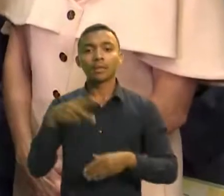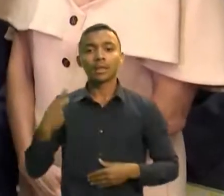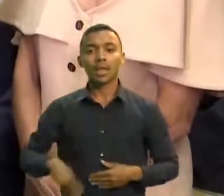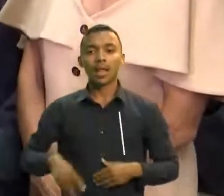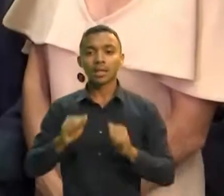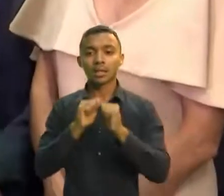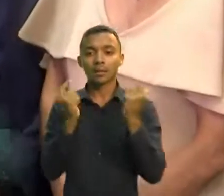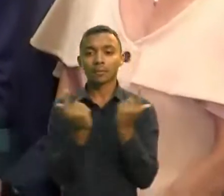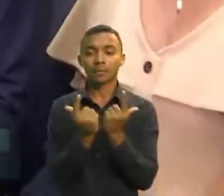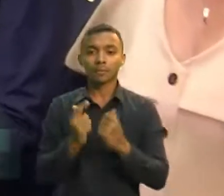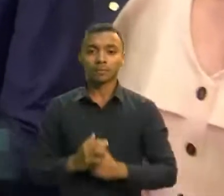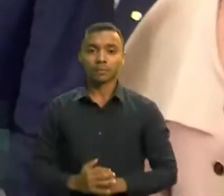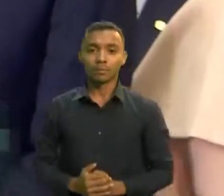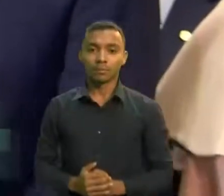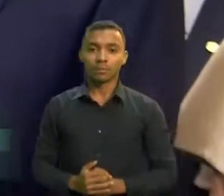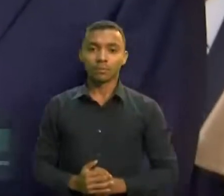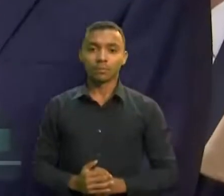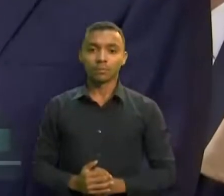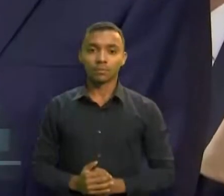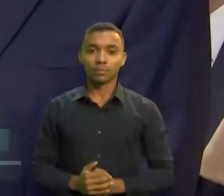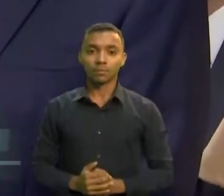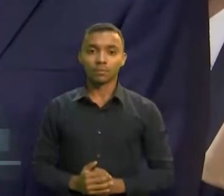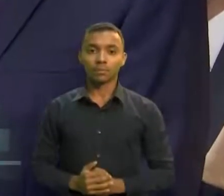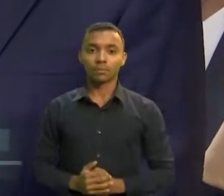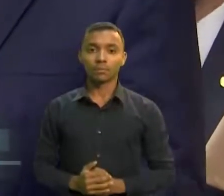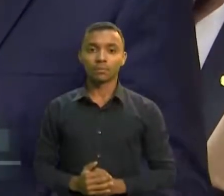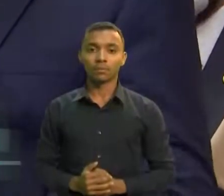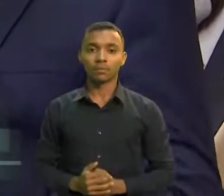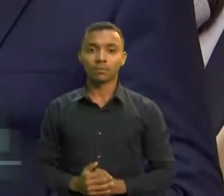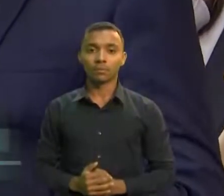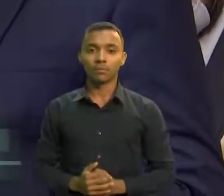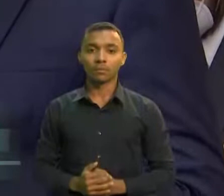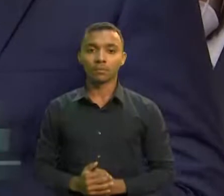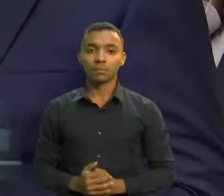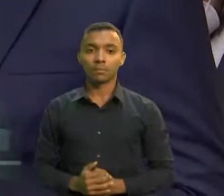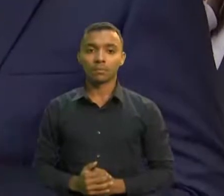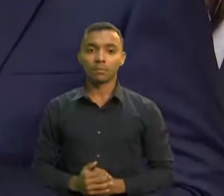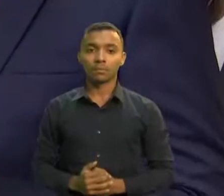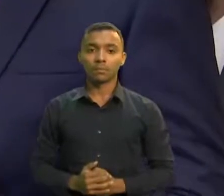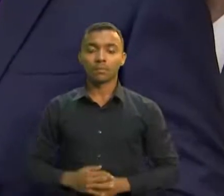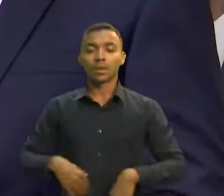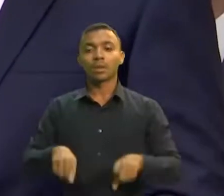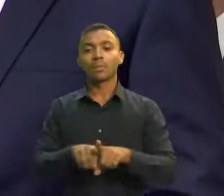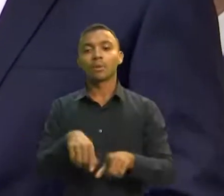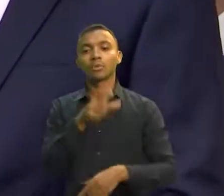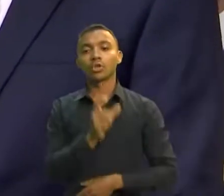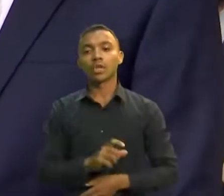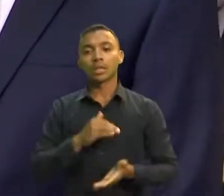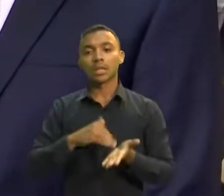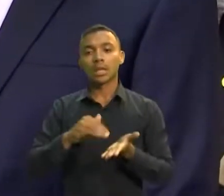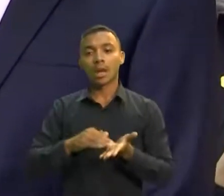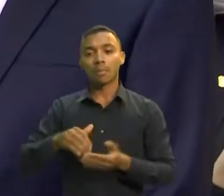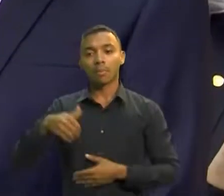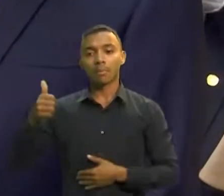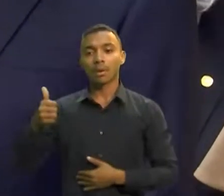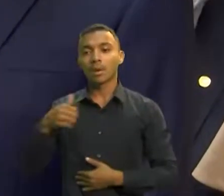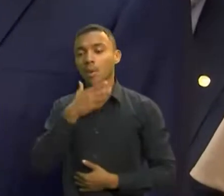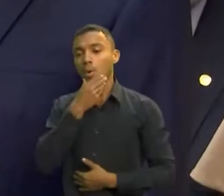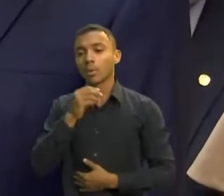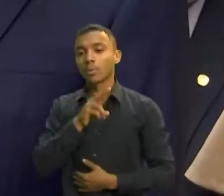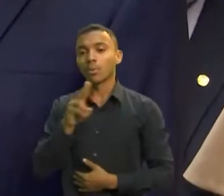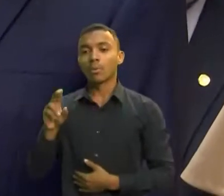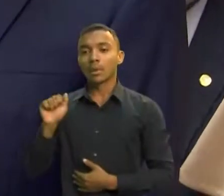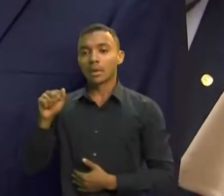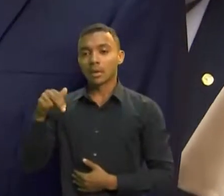protocolos que foram definidos pela mesa diretora através do nosso primeiro secretário, deputado Antônio Granja. Hoje mesmo está sendo